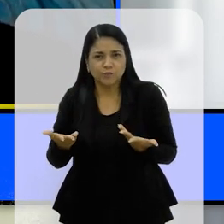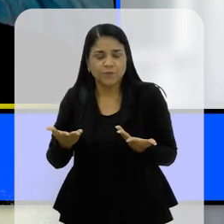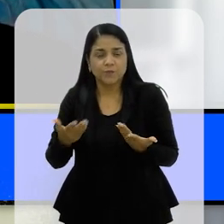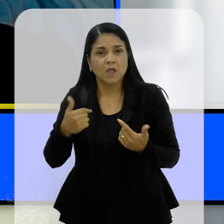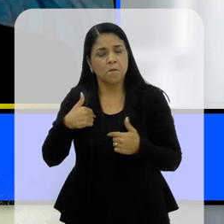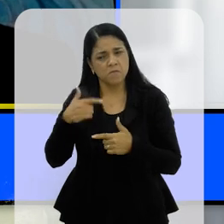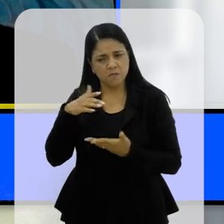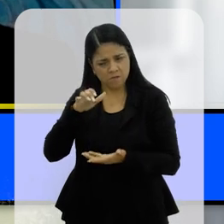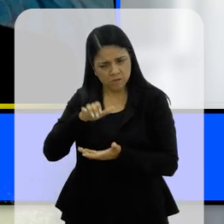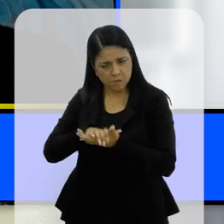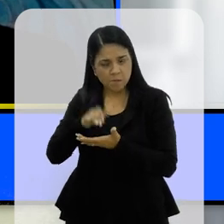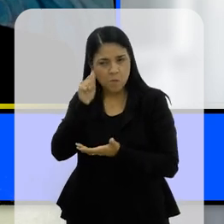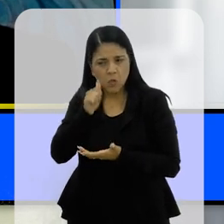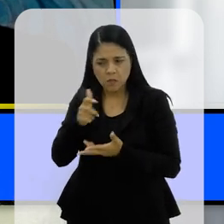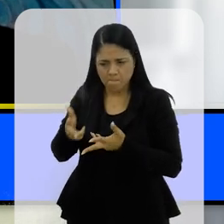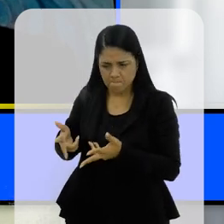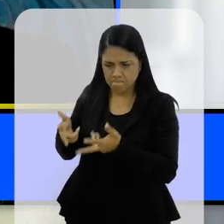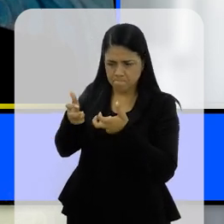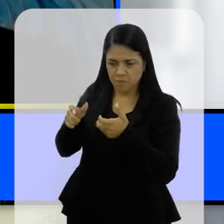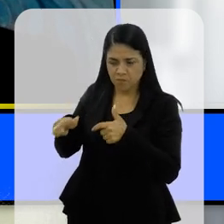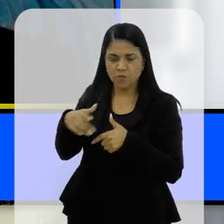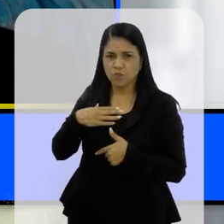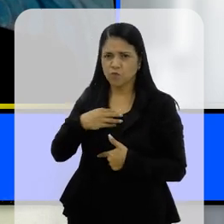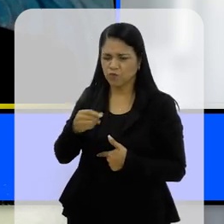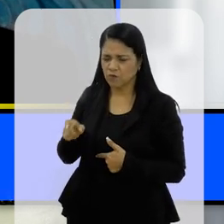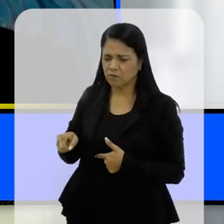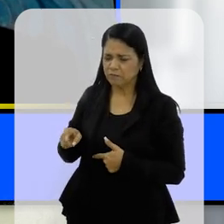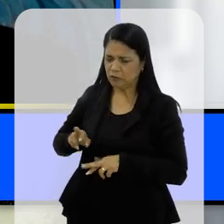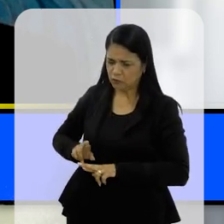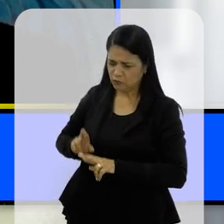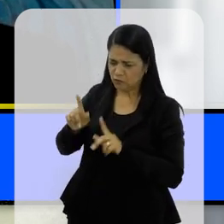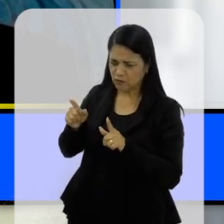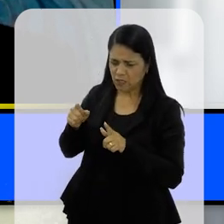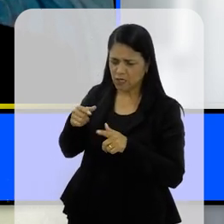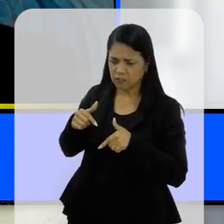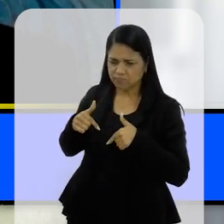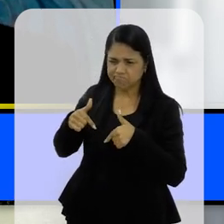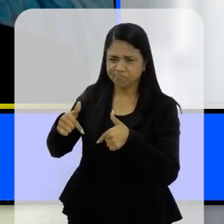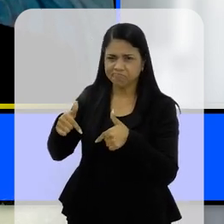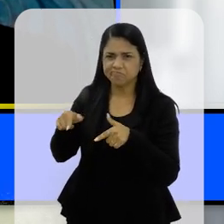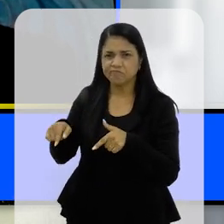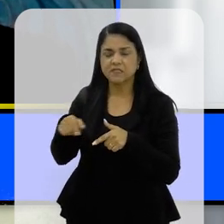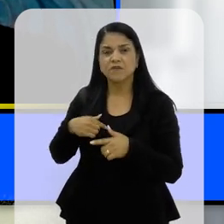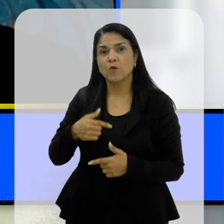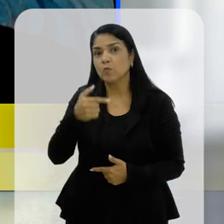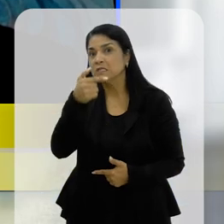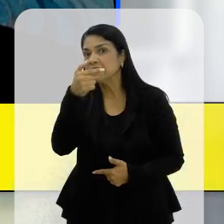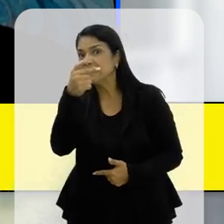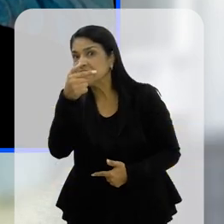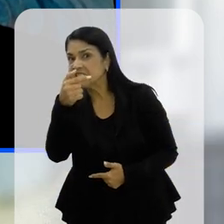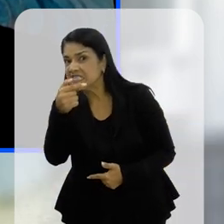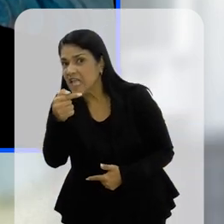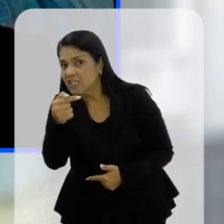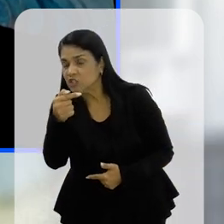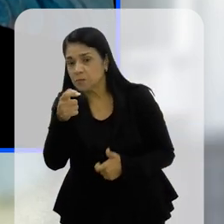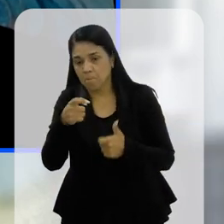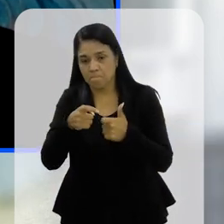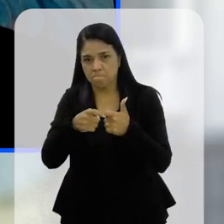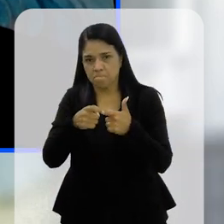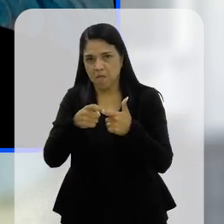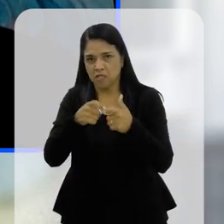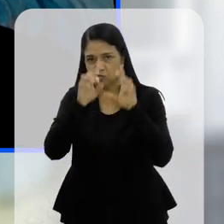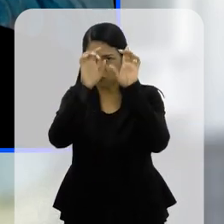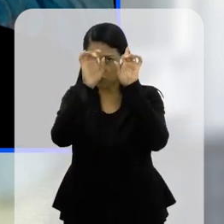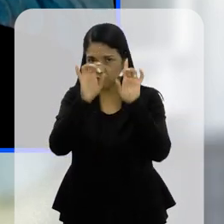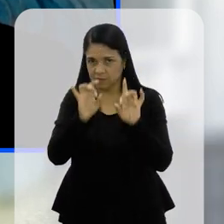mas a minha esposa foi notando alguma diferença nele, e para que vocês tenham ideia, nós fomos em 7 especialistas,